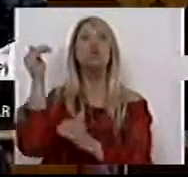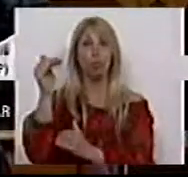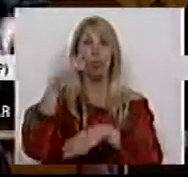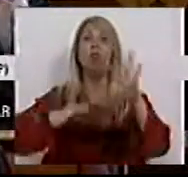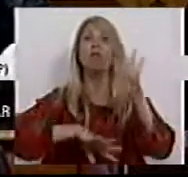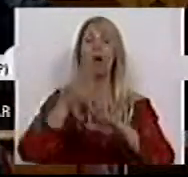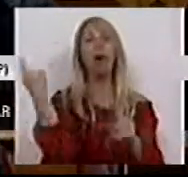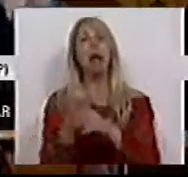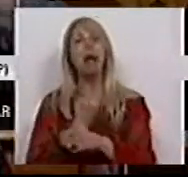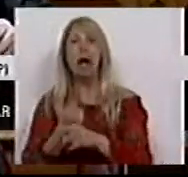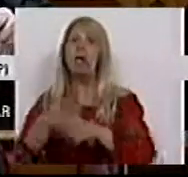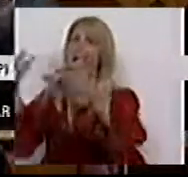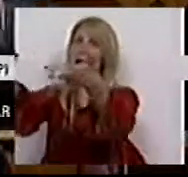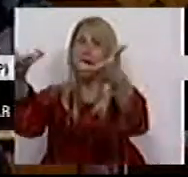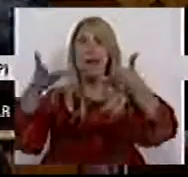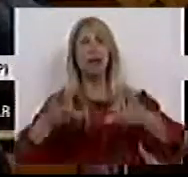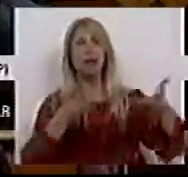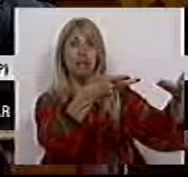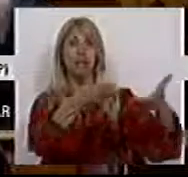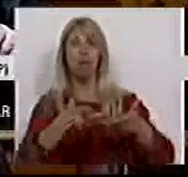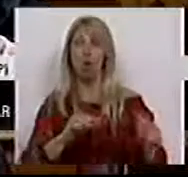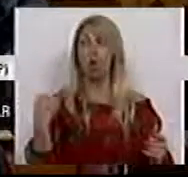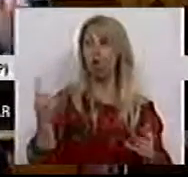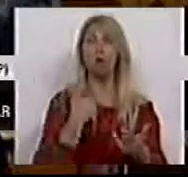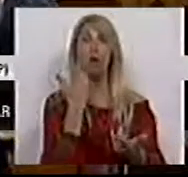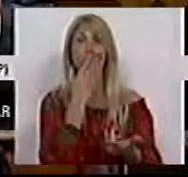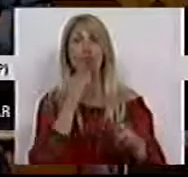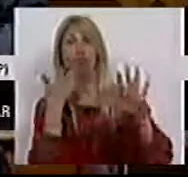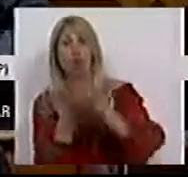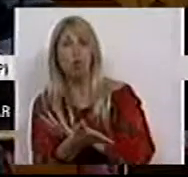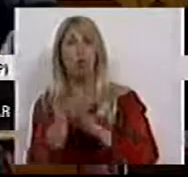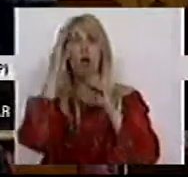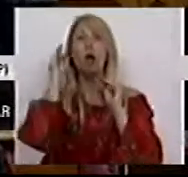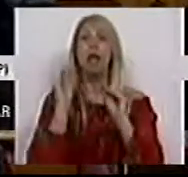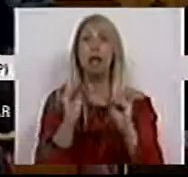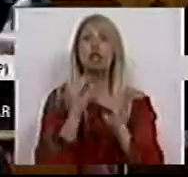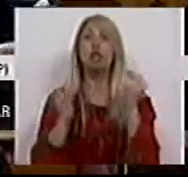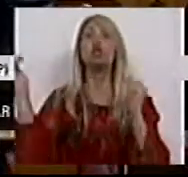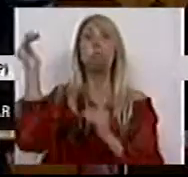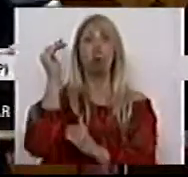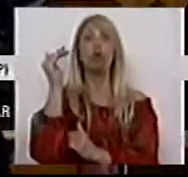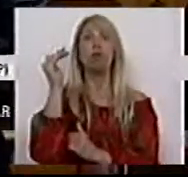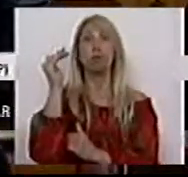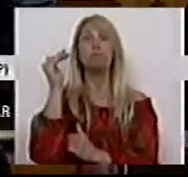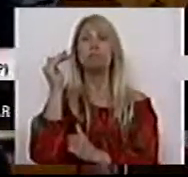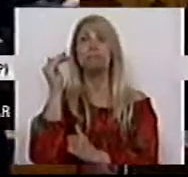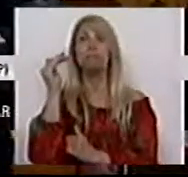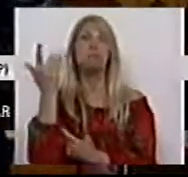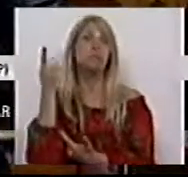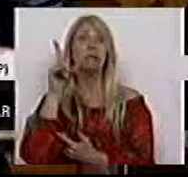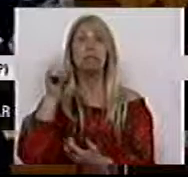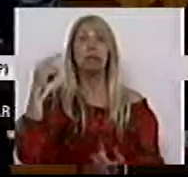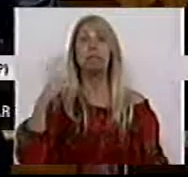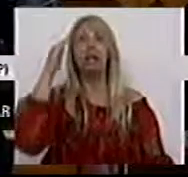de recepção aos novos estudantes no ensino superior e, inclusivamente, ter capacidade